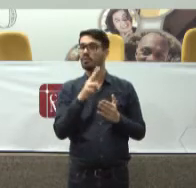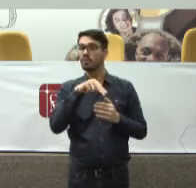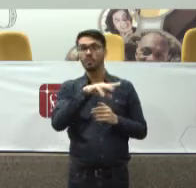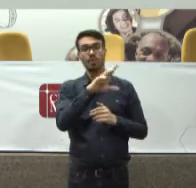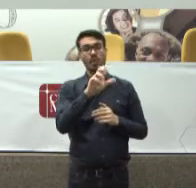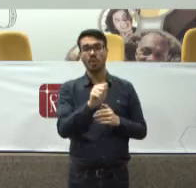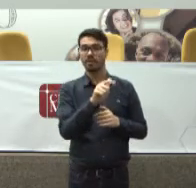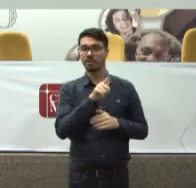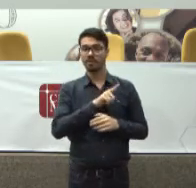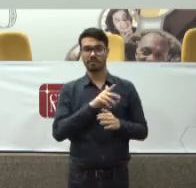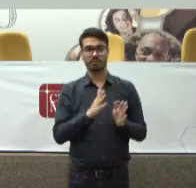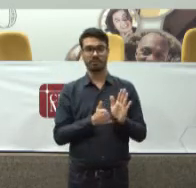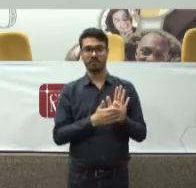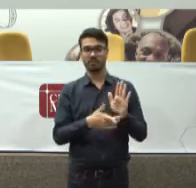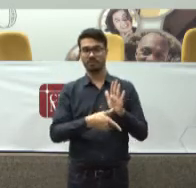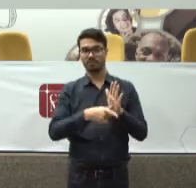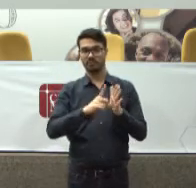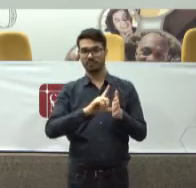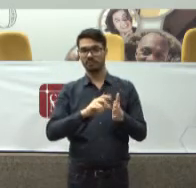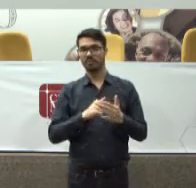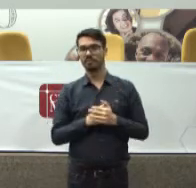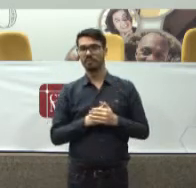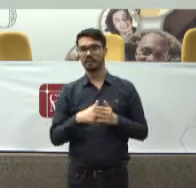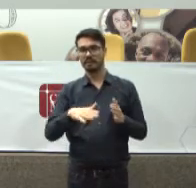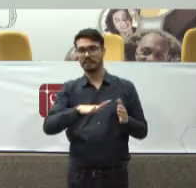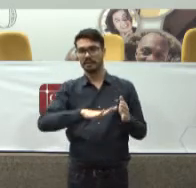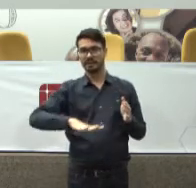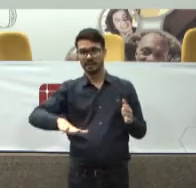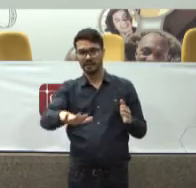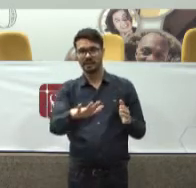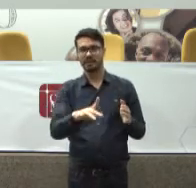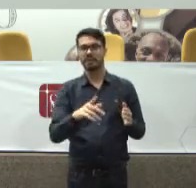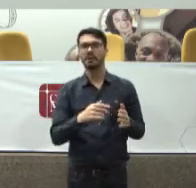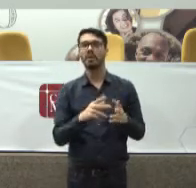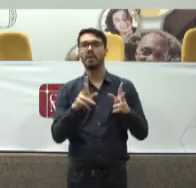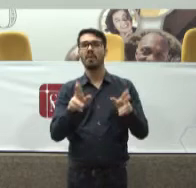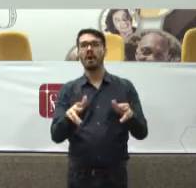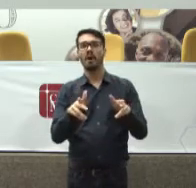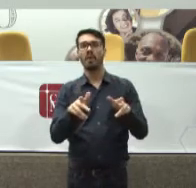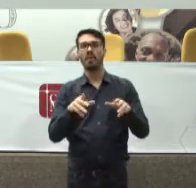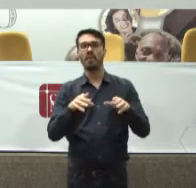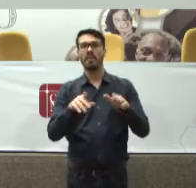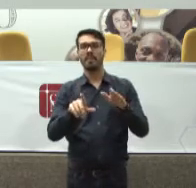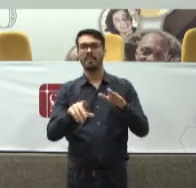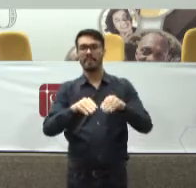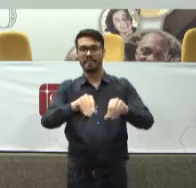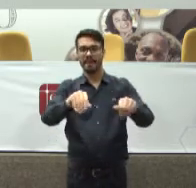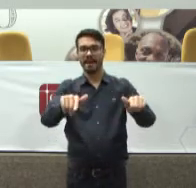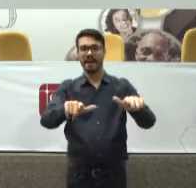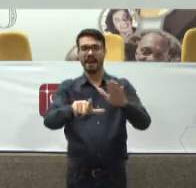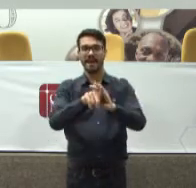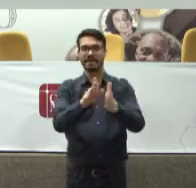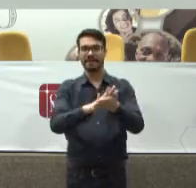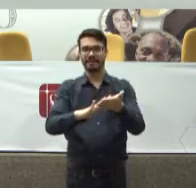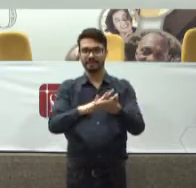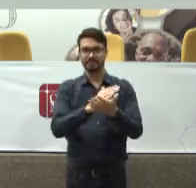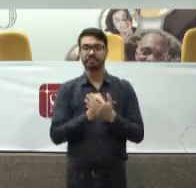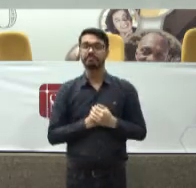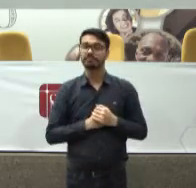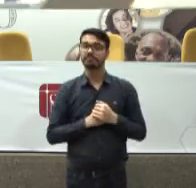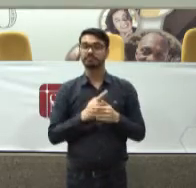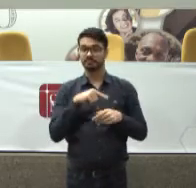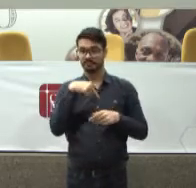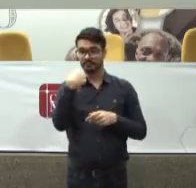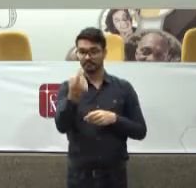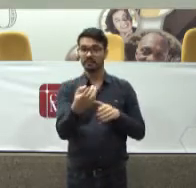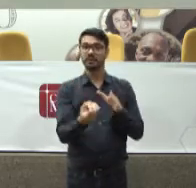2010 Aquilo era Uma terra de ninguém Pois bem Num determinado momento Se